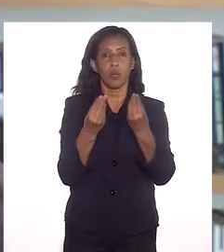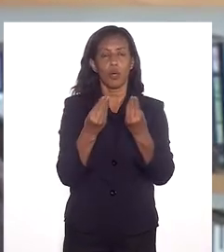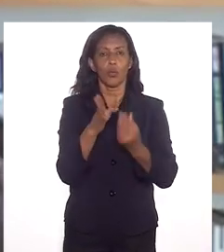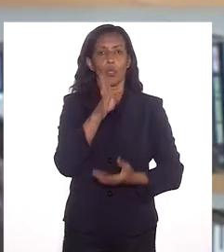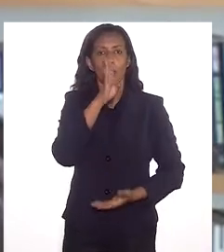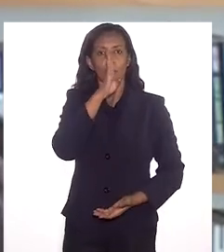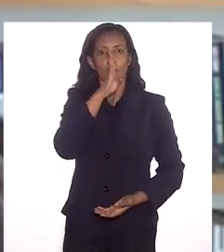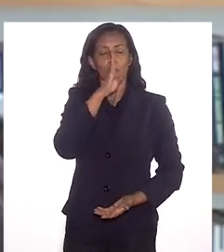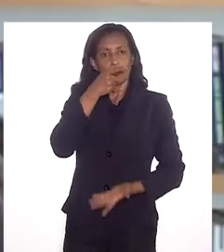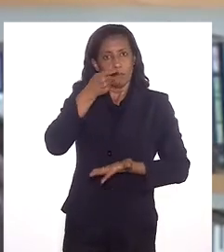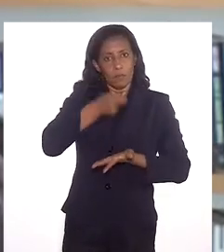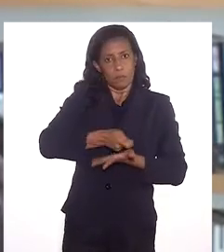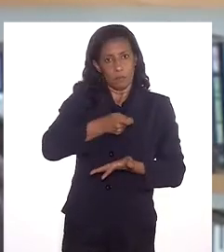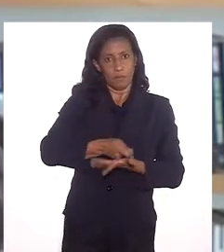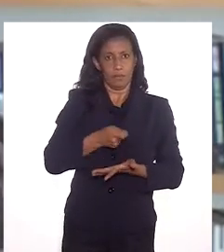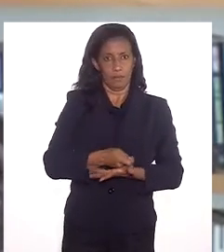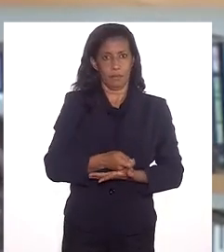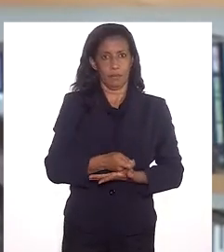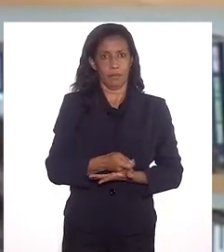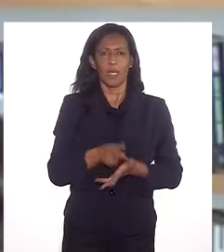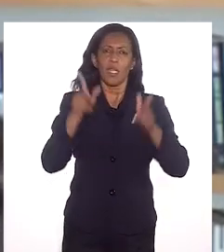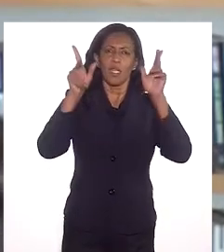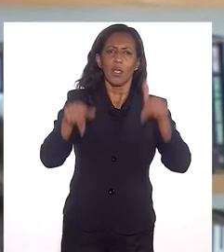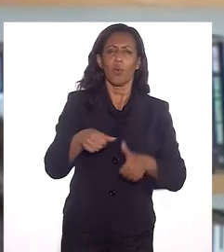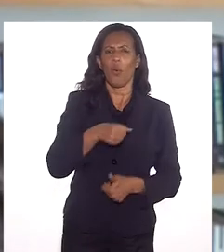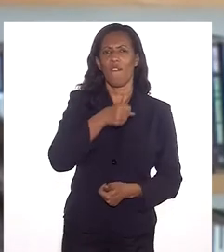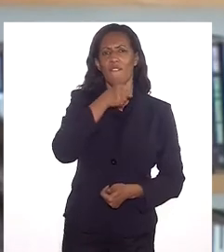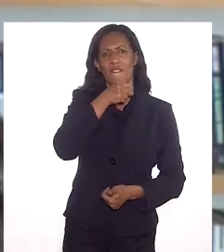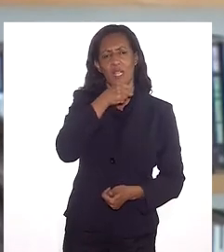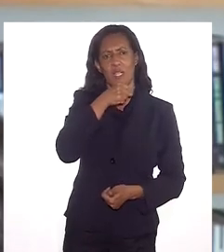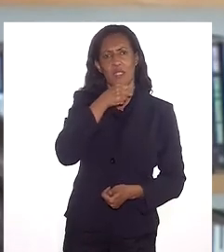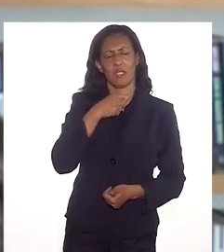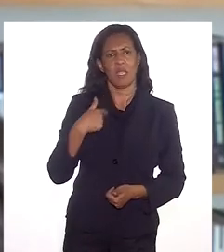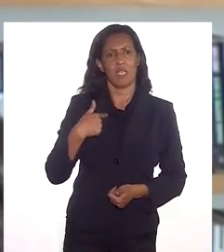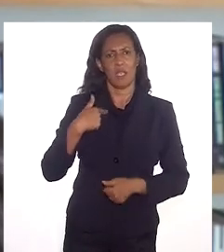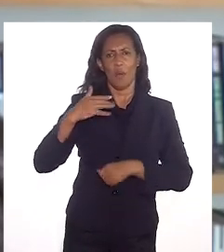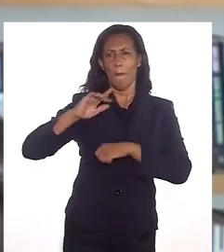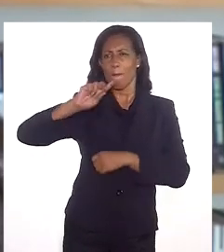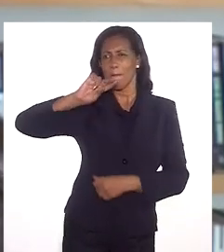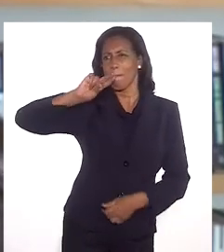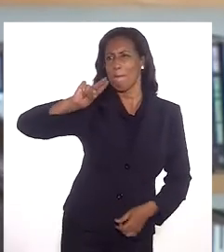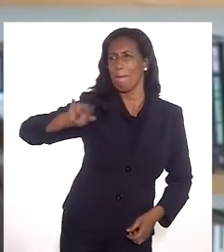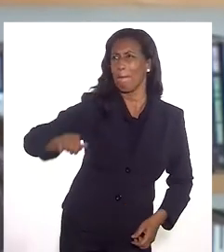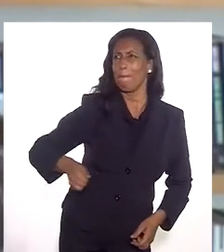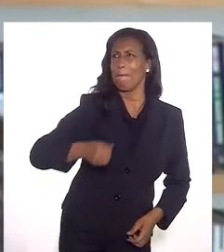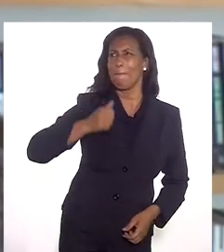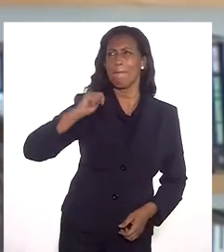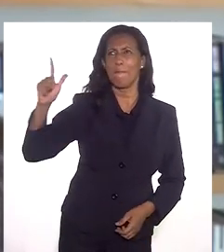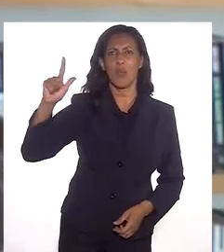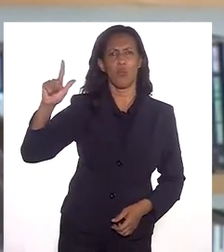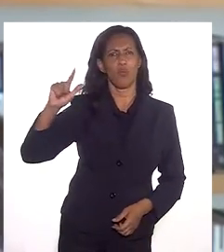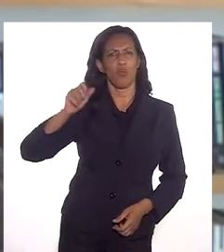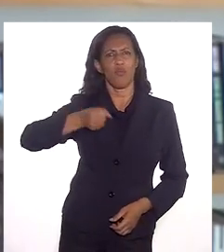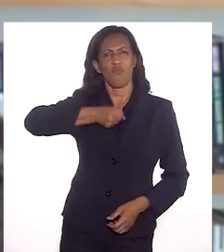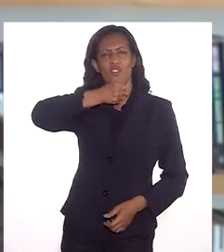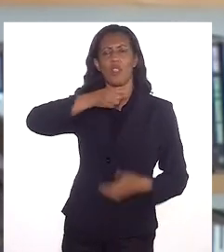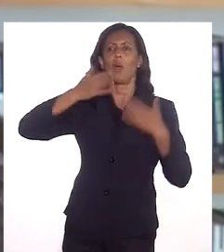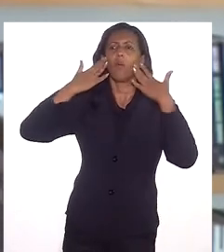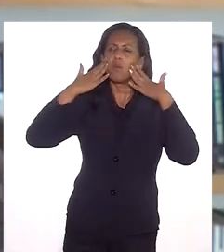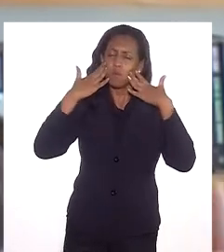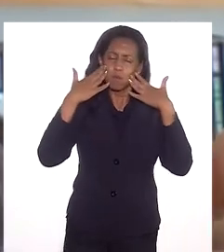do que o silêncio das ditaduras. O mesmo se fala da velhice. Eu prefiro mil vezes que a velhice seja